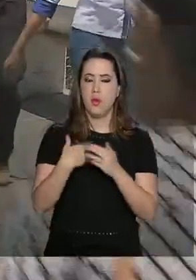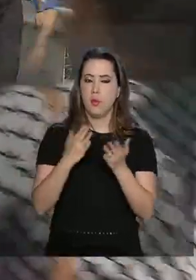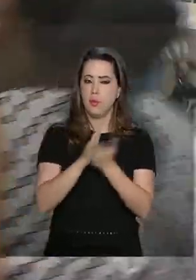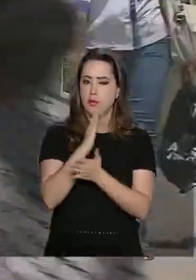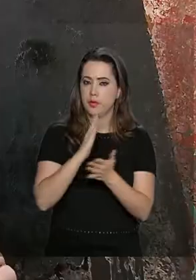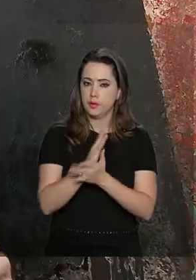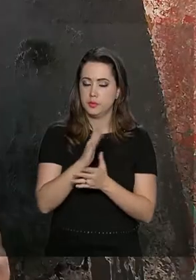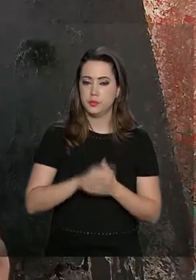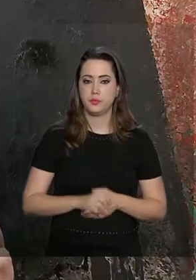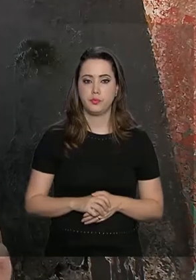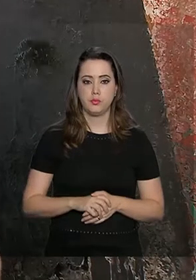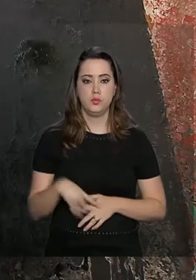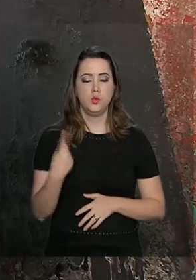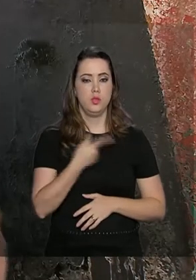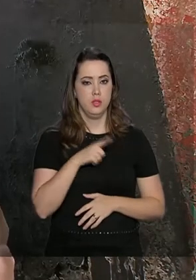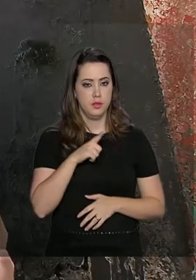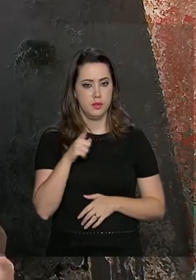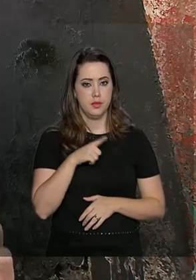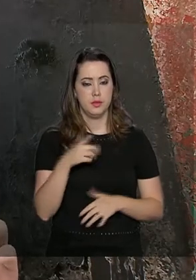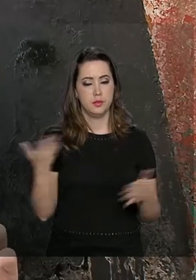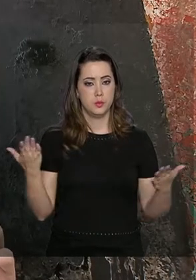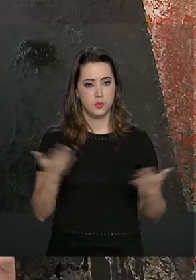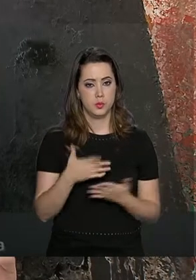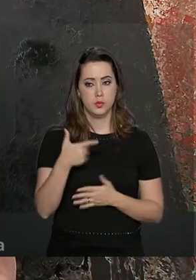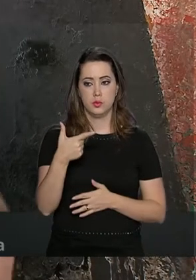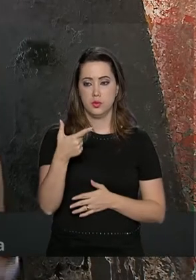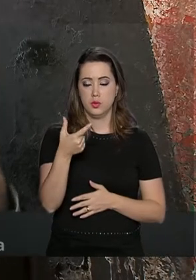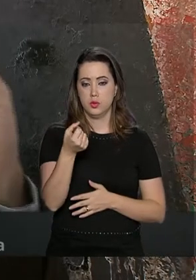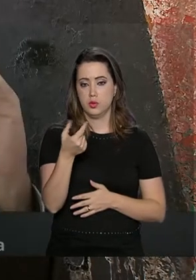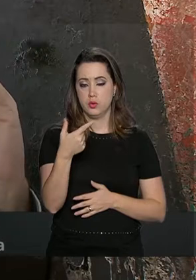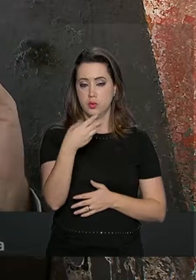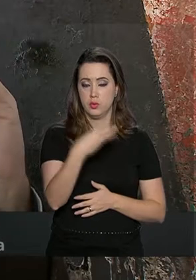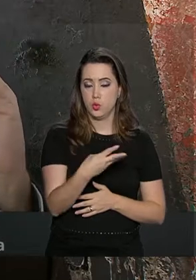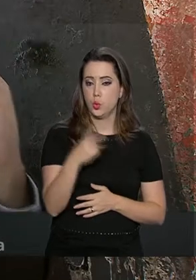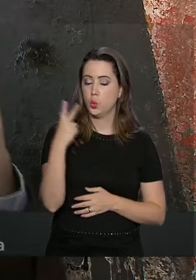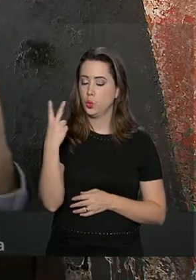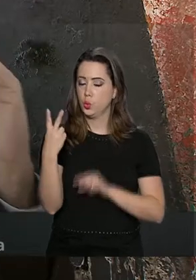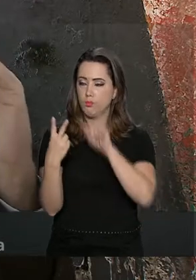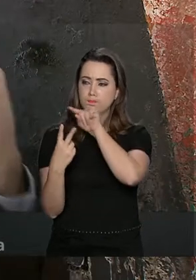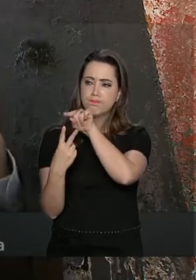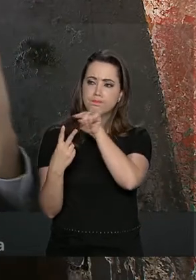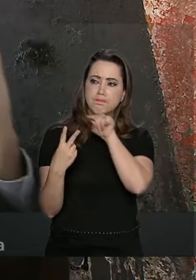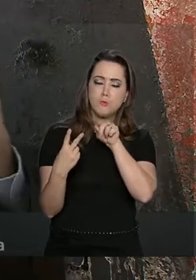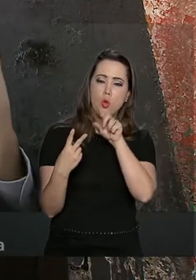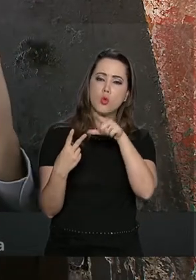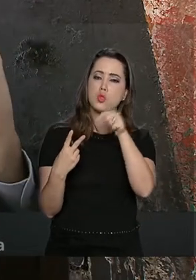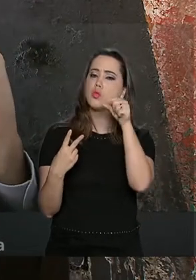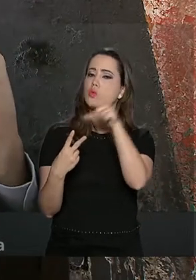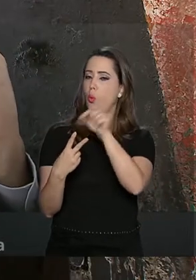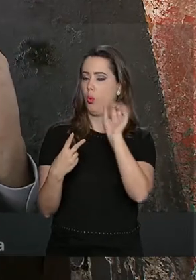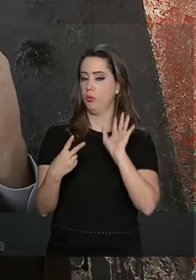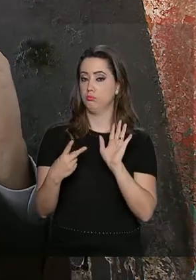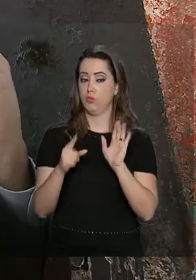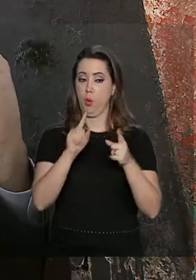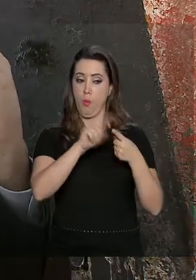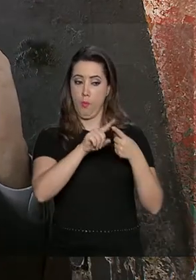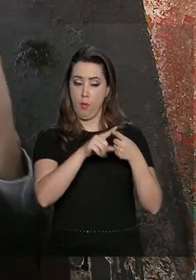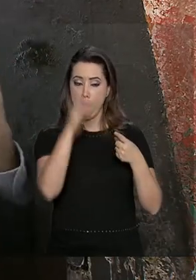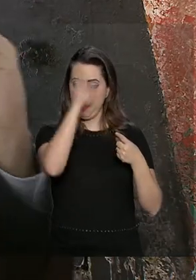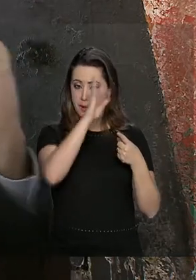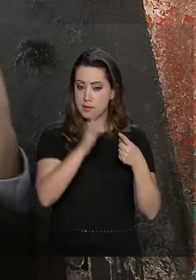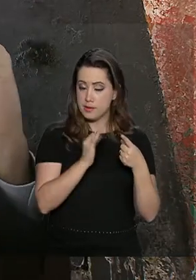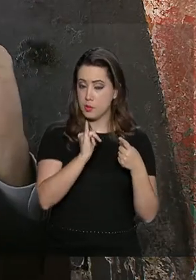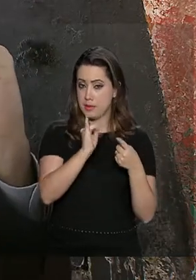aprovadas. Nós vamos ter um cenário, então, em 2023 com dois Brasis. No Brasil, com a reforma da Previdência,